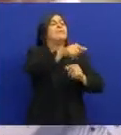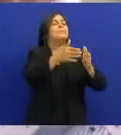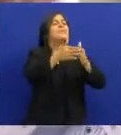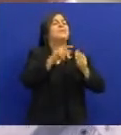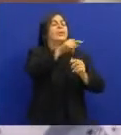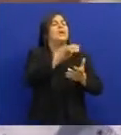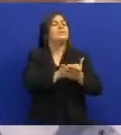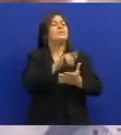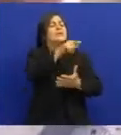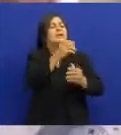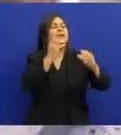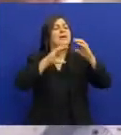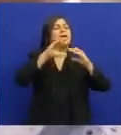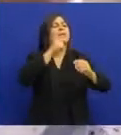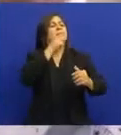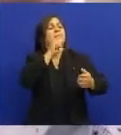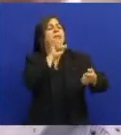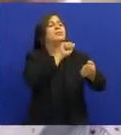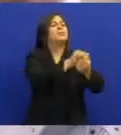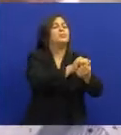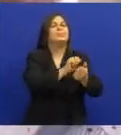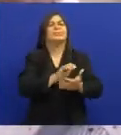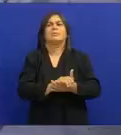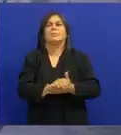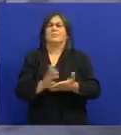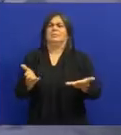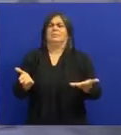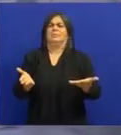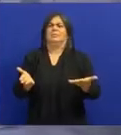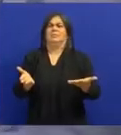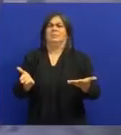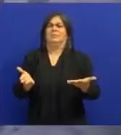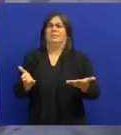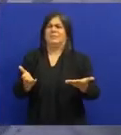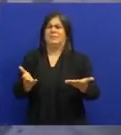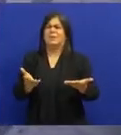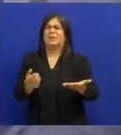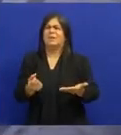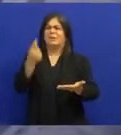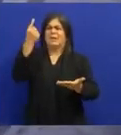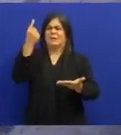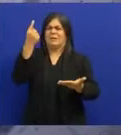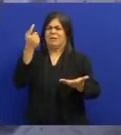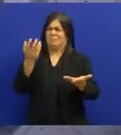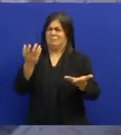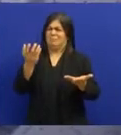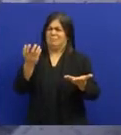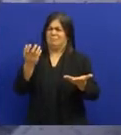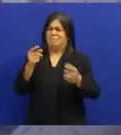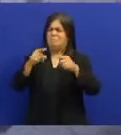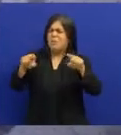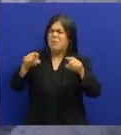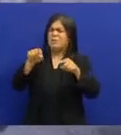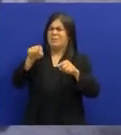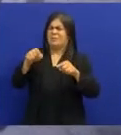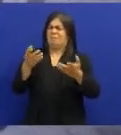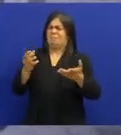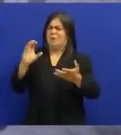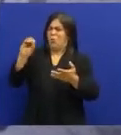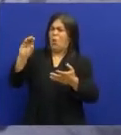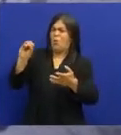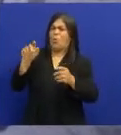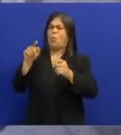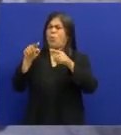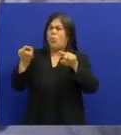vai tocar Um daqueles Cocos Que você toca Lá de sua mãe E tal Mas Coco Em pleno Pelo período De